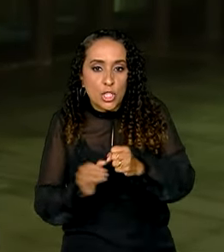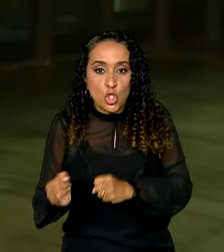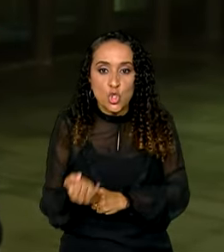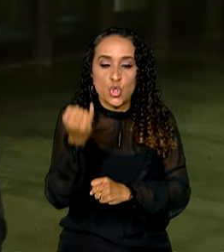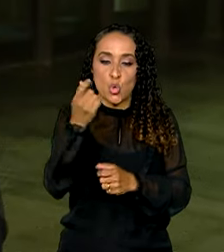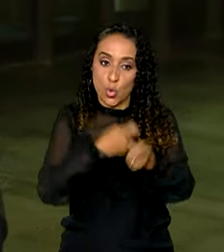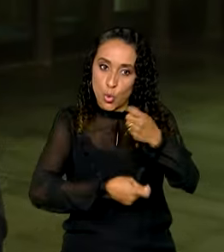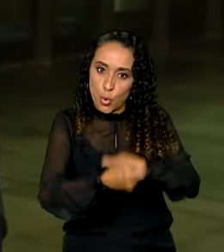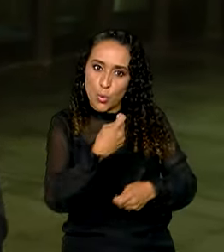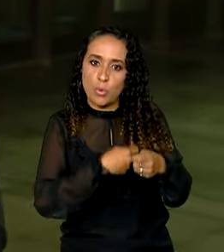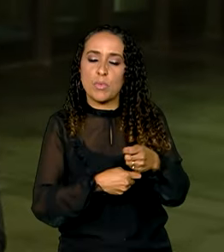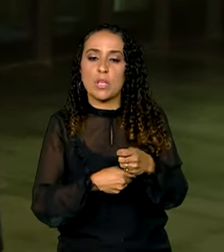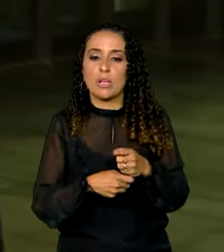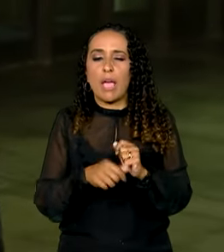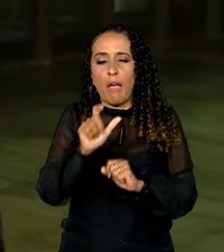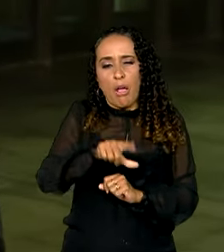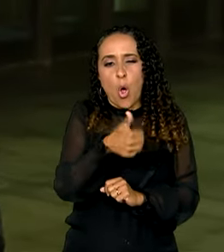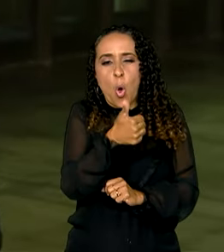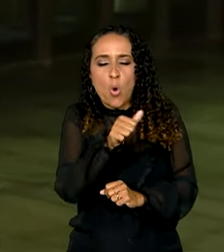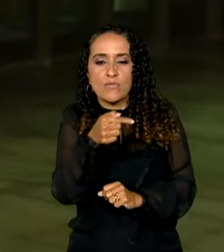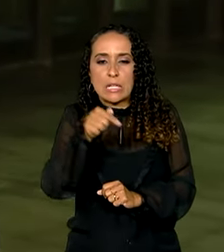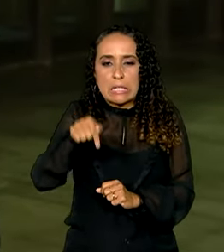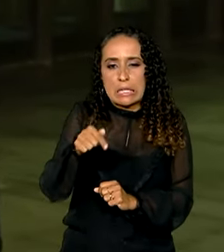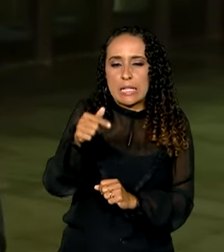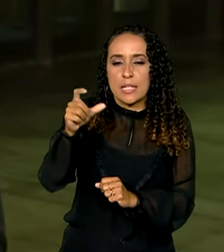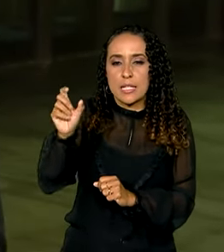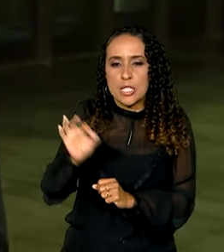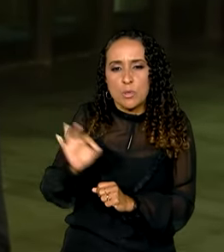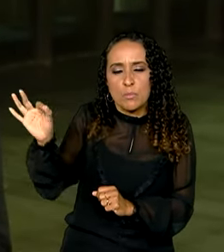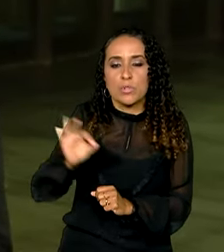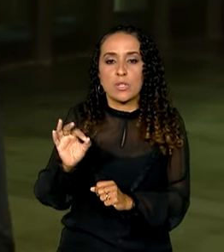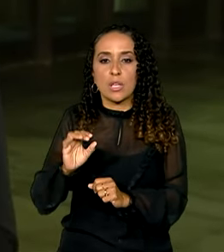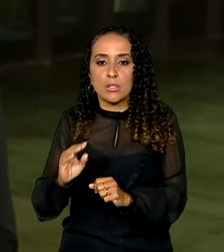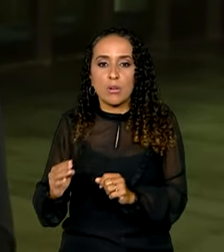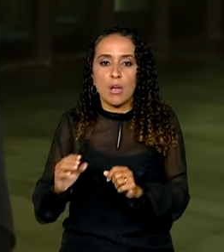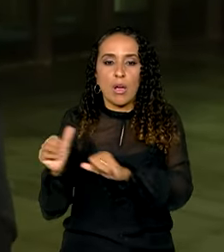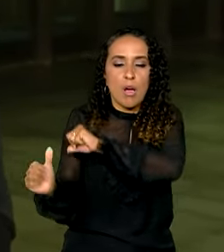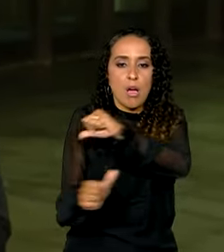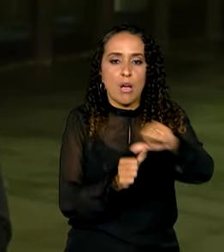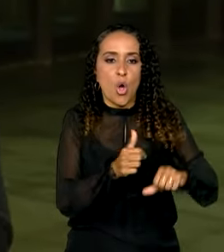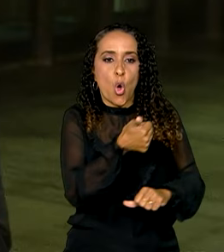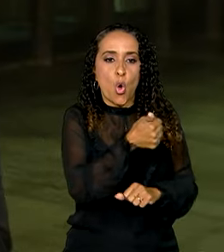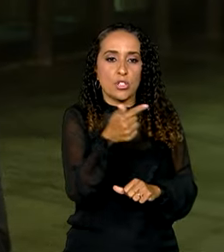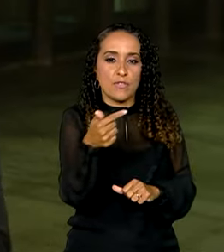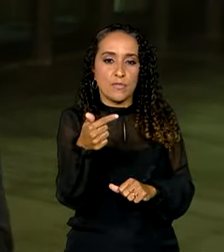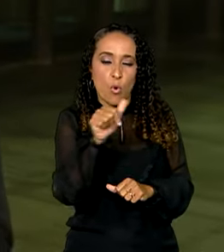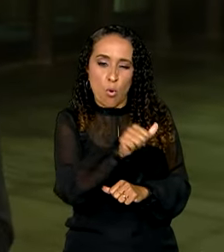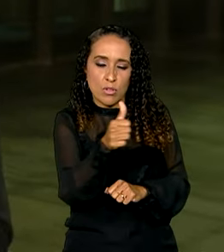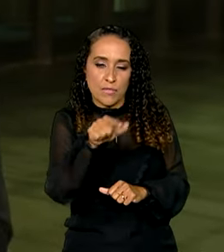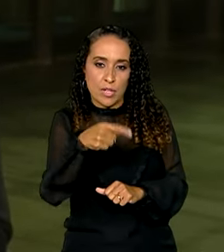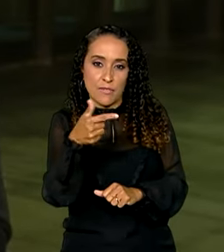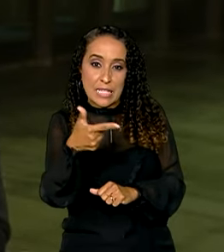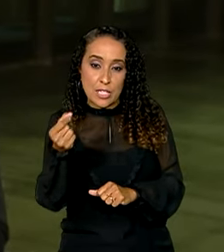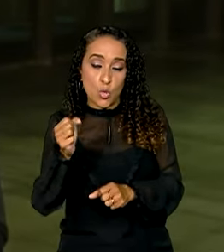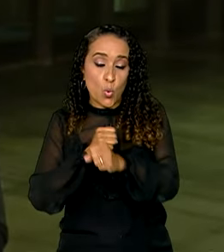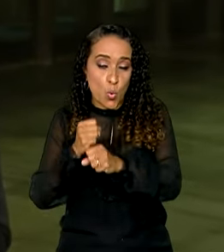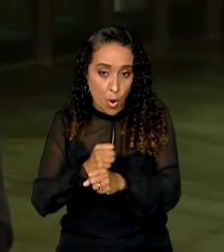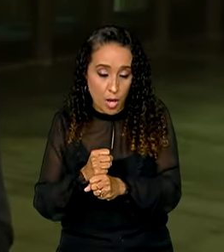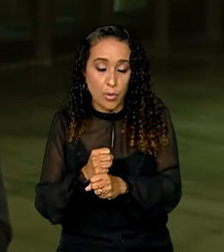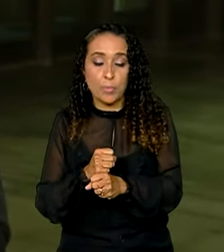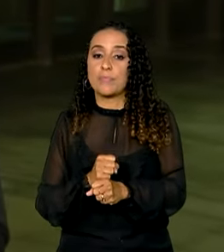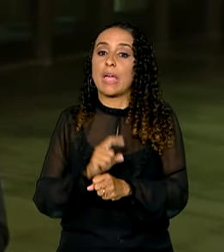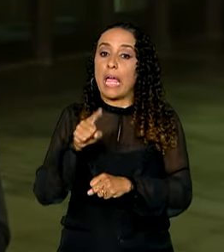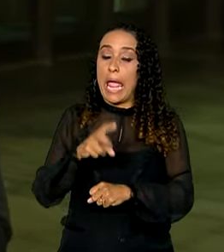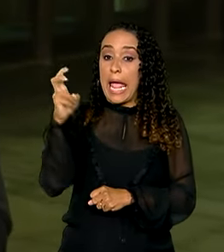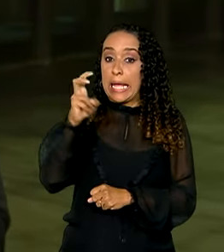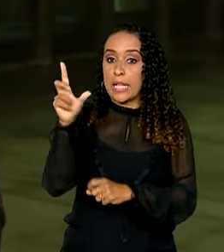da economia, que foi de 11,75% para 11,25% ao ano. E essa é a